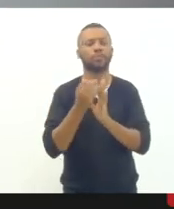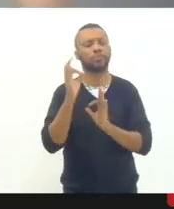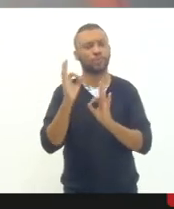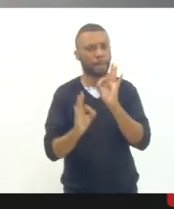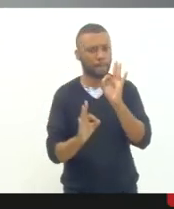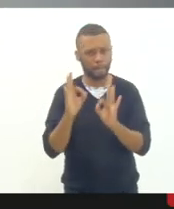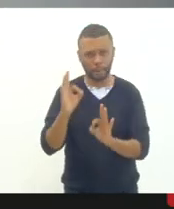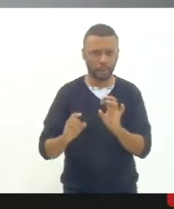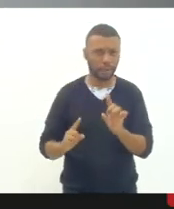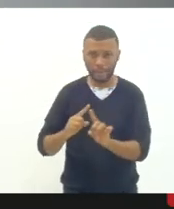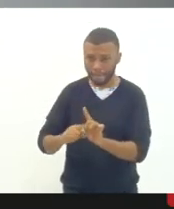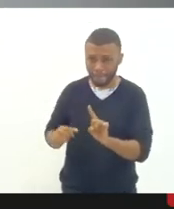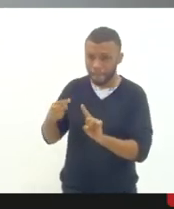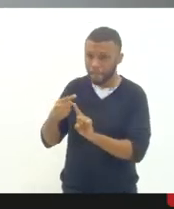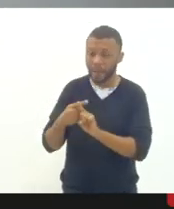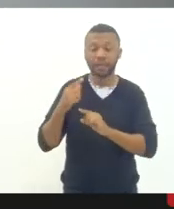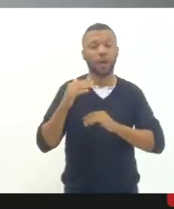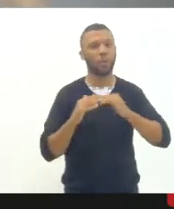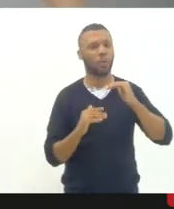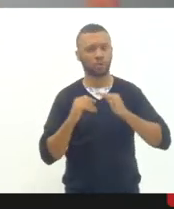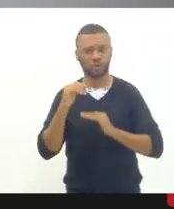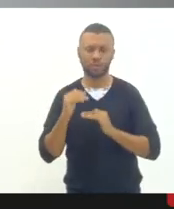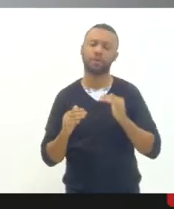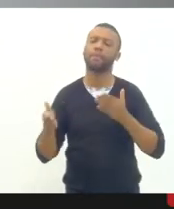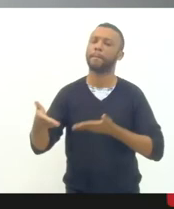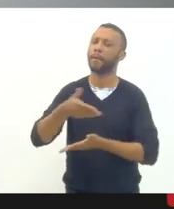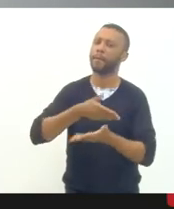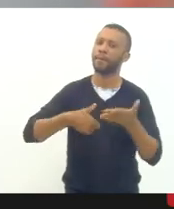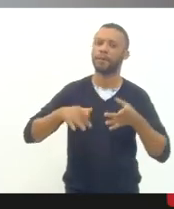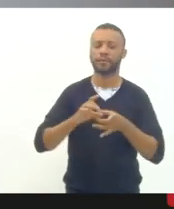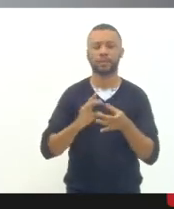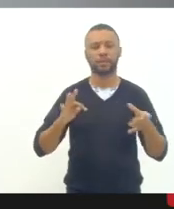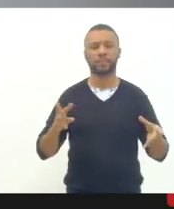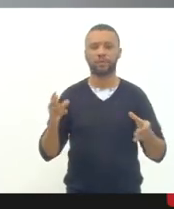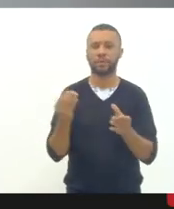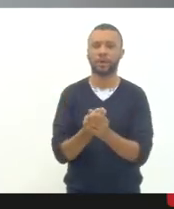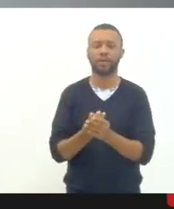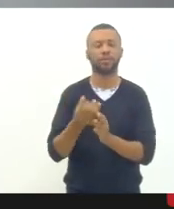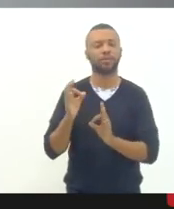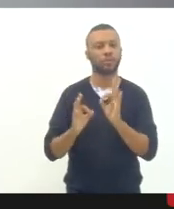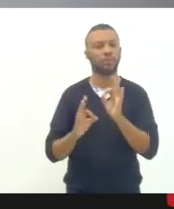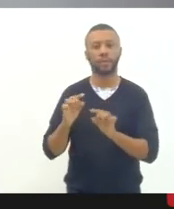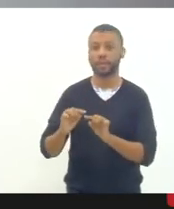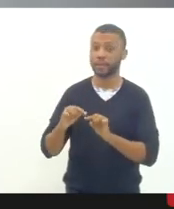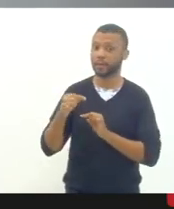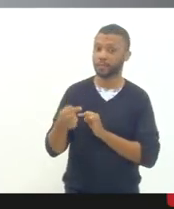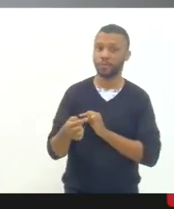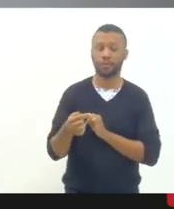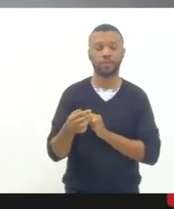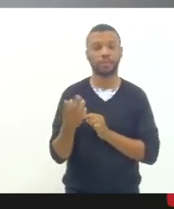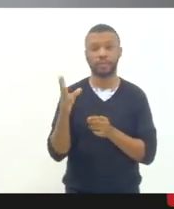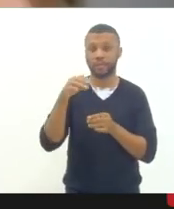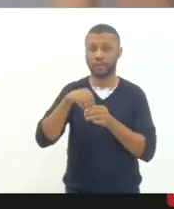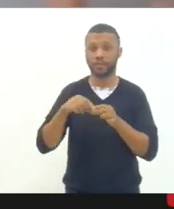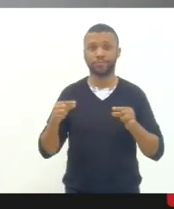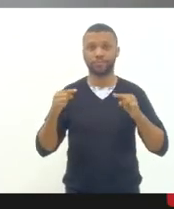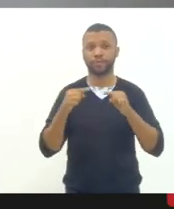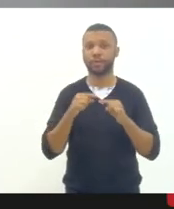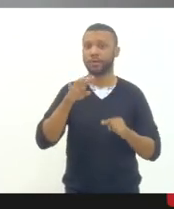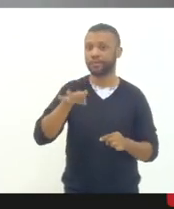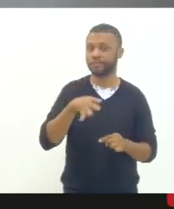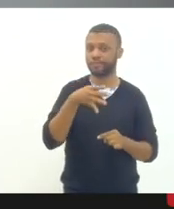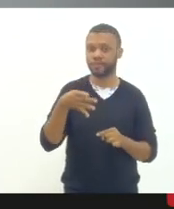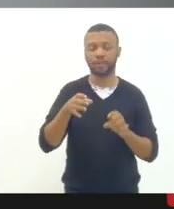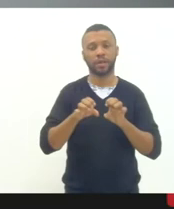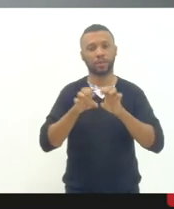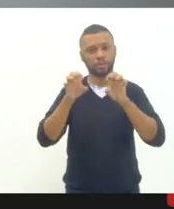a construção participativa e democrática de novos planos e logo em seguida dentro dessa agenda estrutural